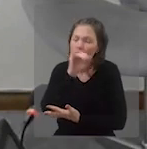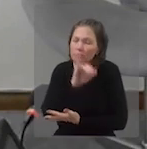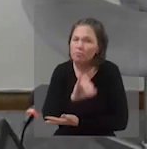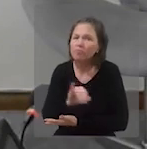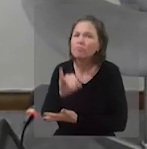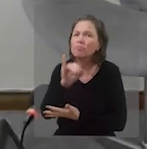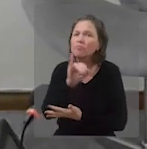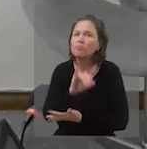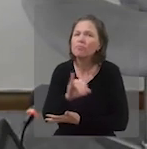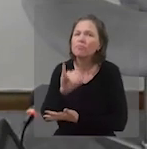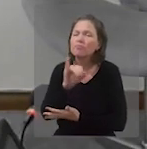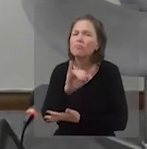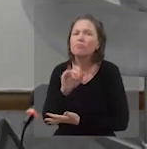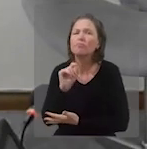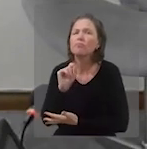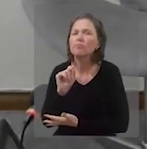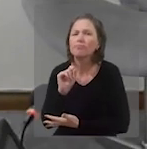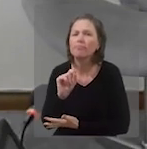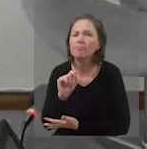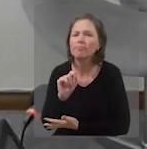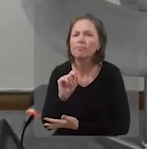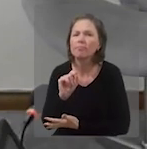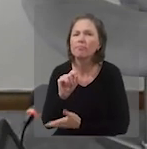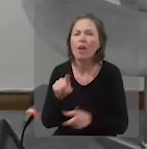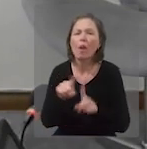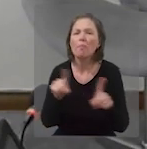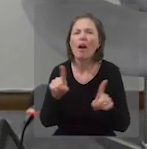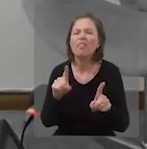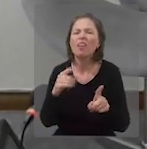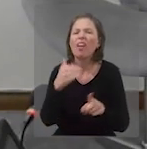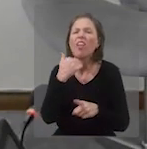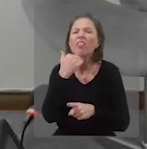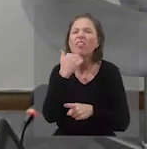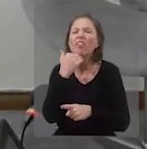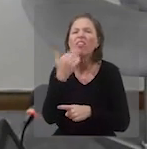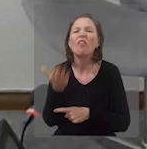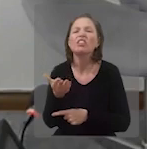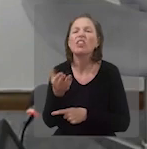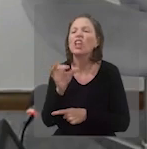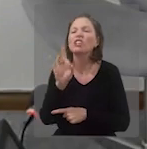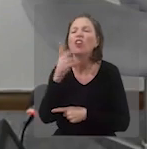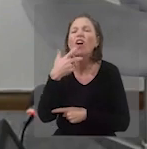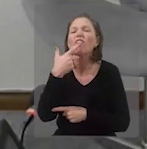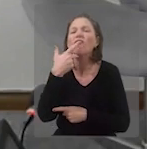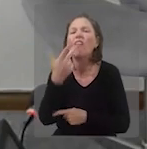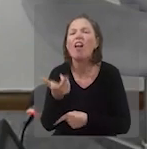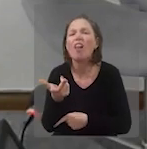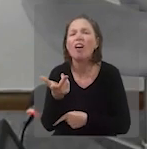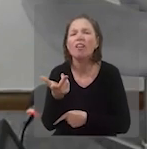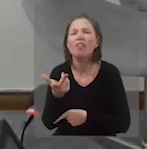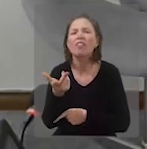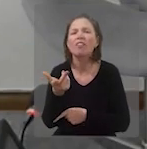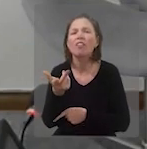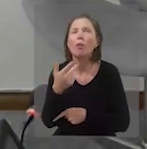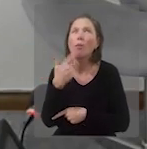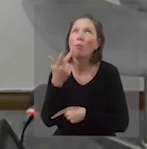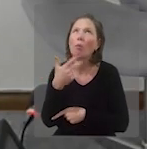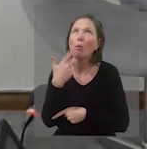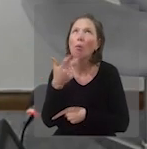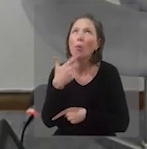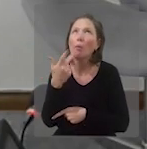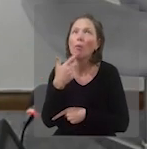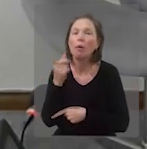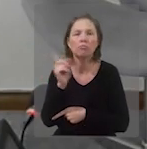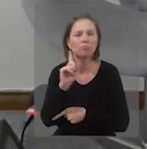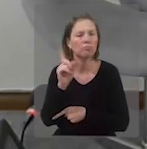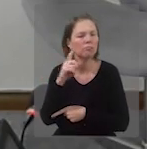pecados no culto é muito importante, é muito importante, mas não da boca para fora. não apenas porque está